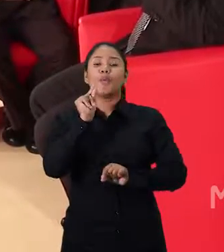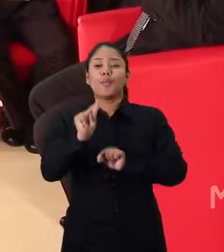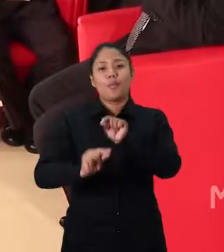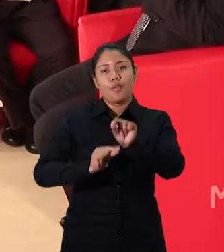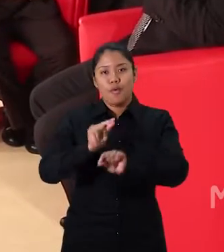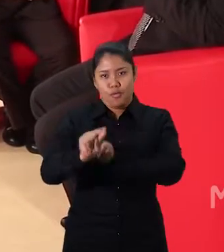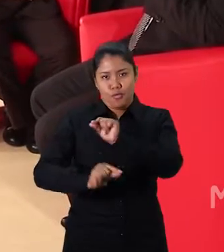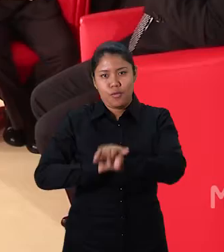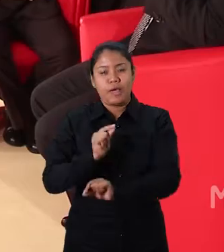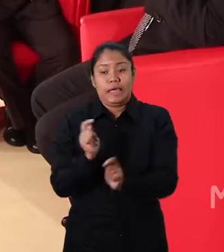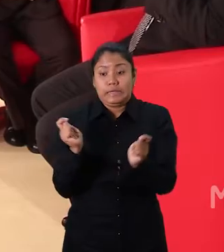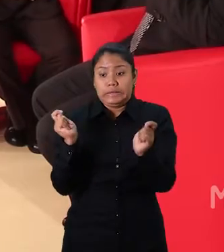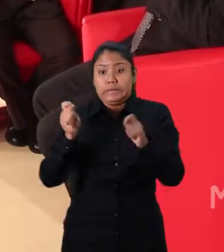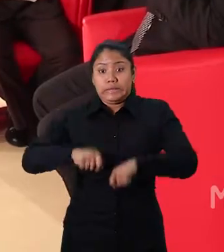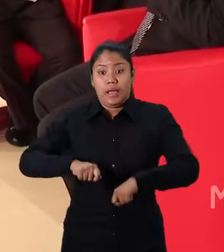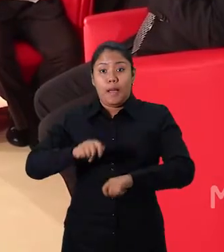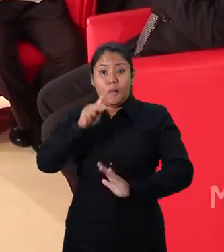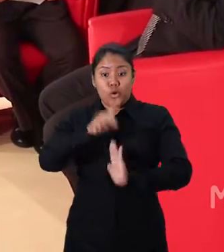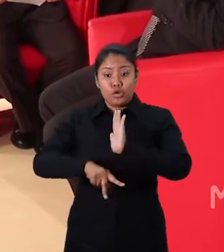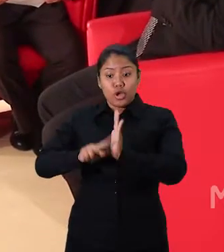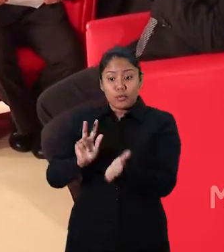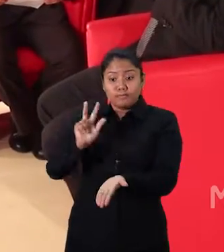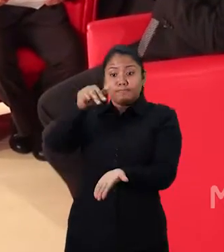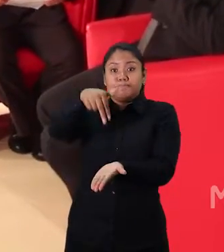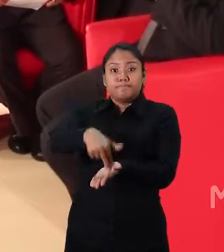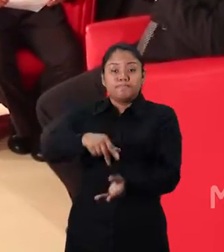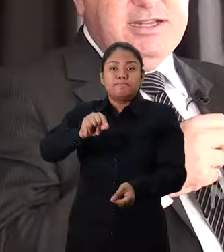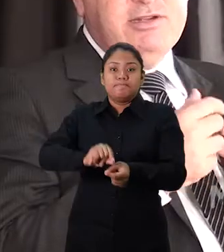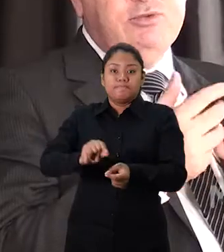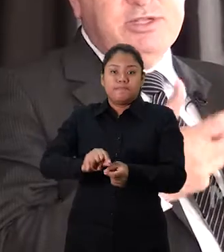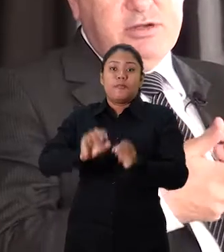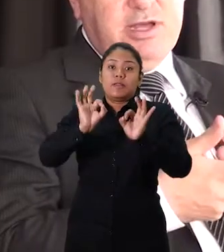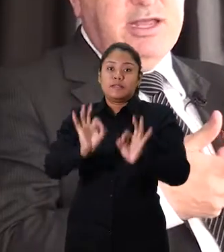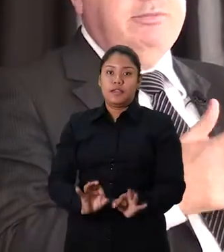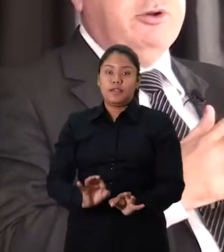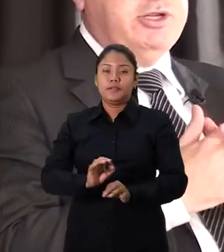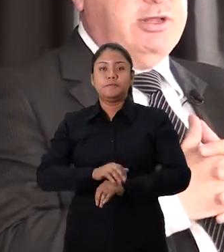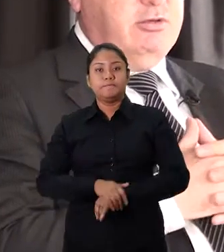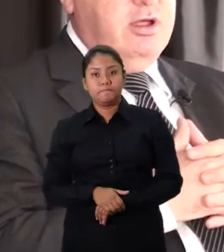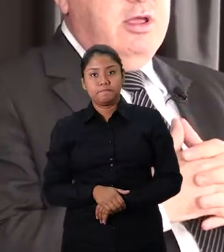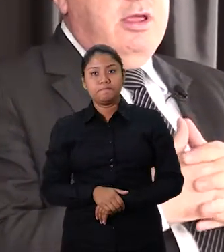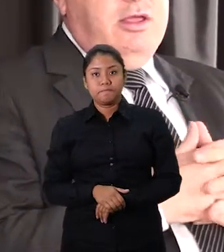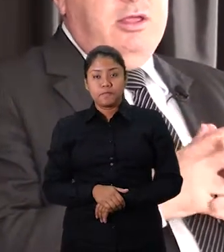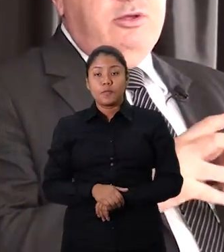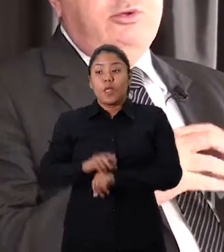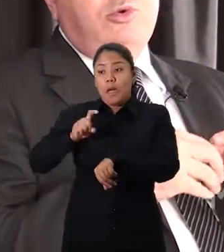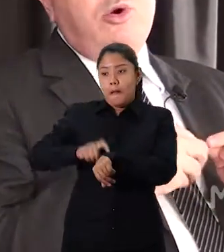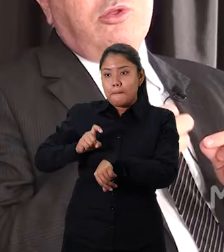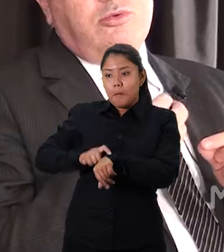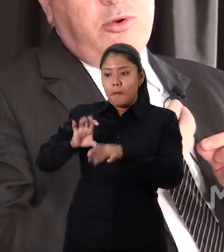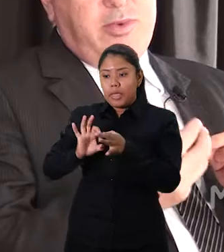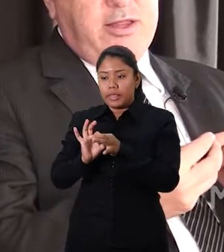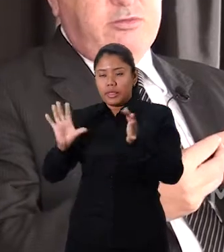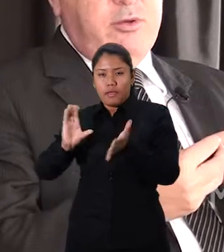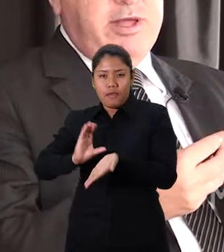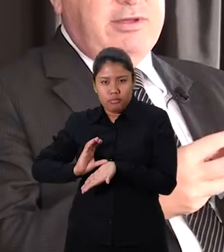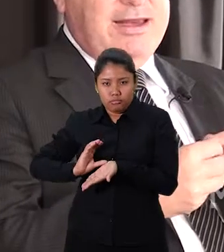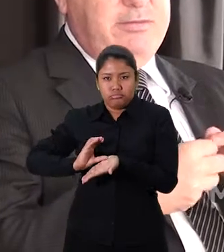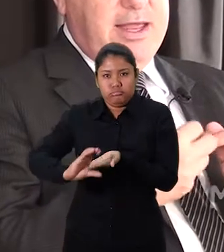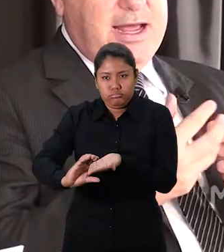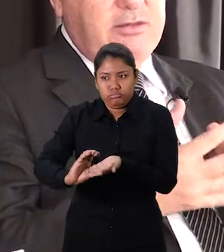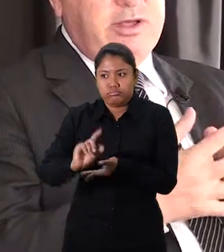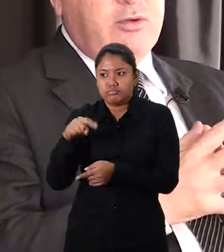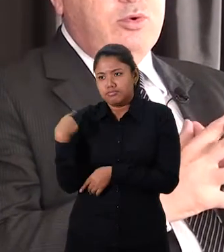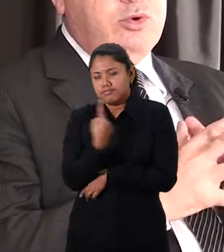projeto, já se leva em conta, obviamente, a capacidade de execução daquele projeto. E em outro momento, no